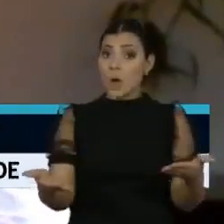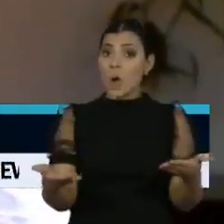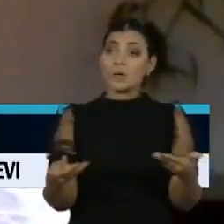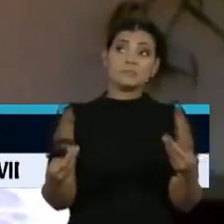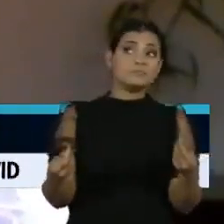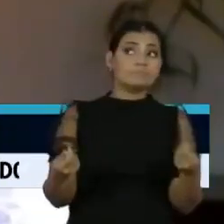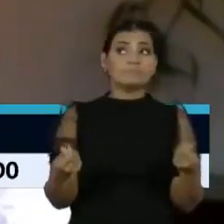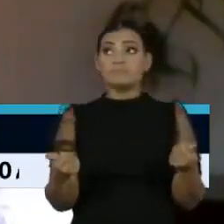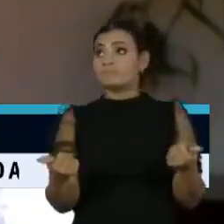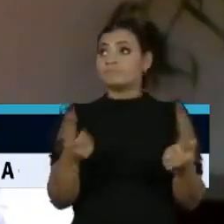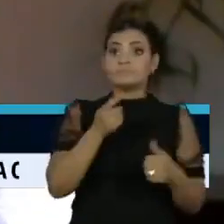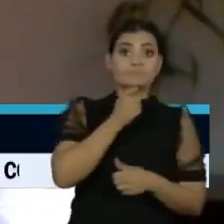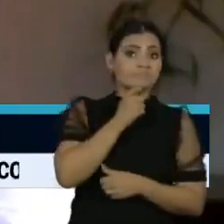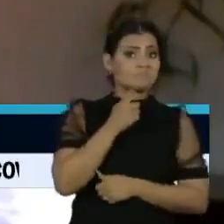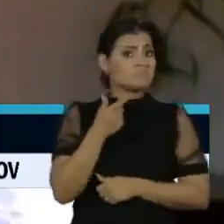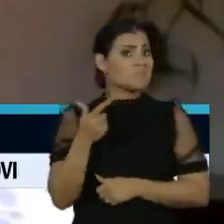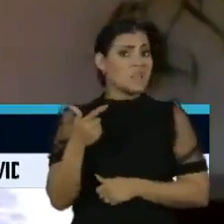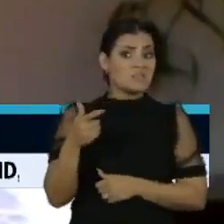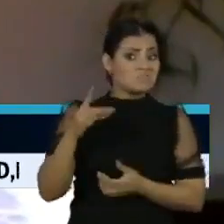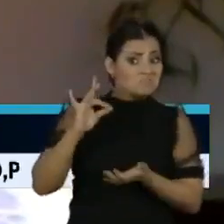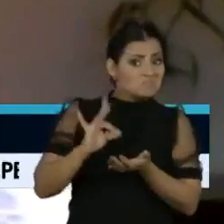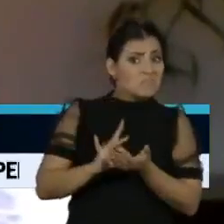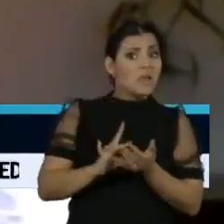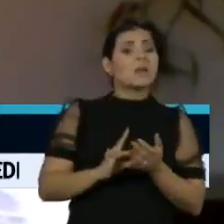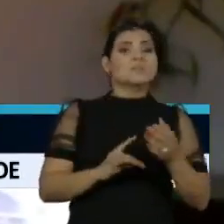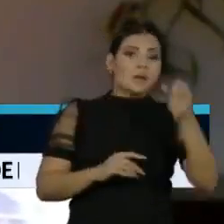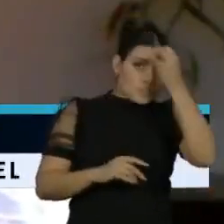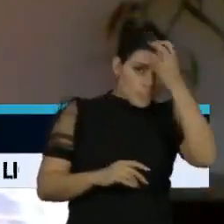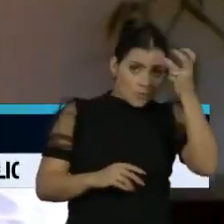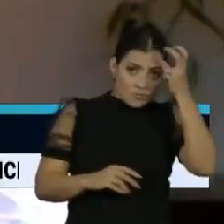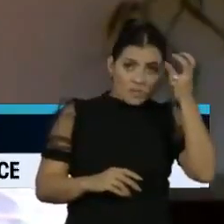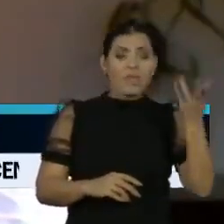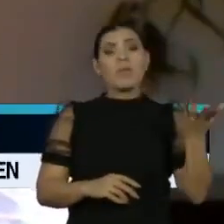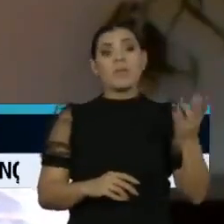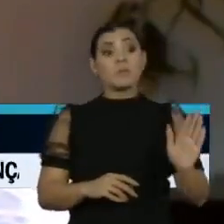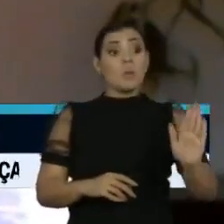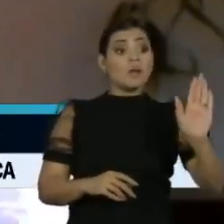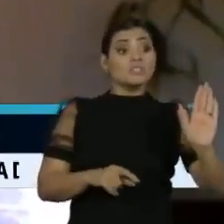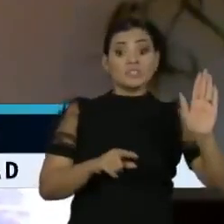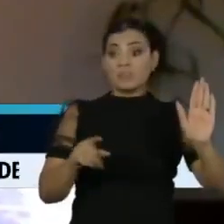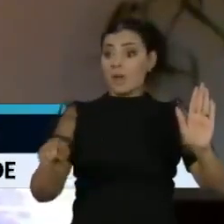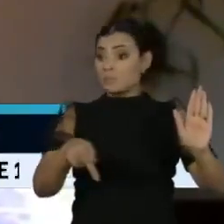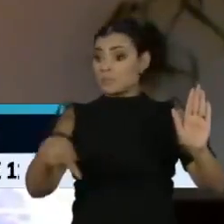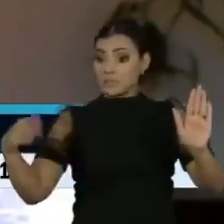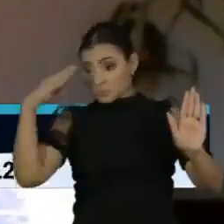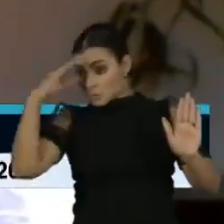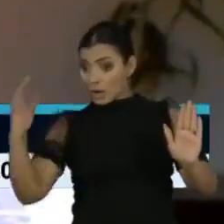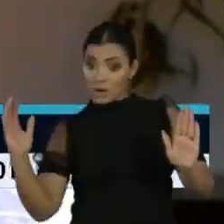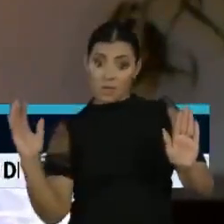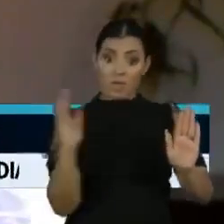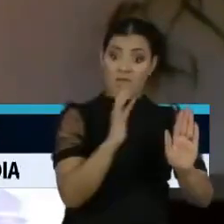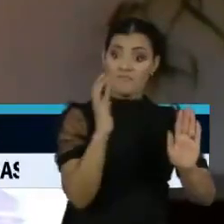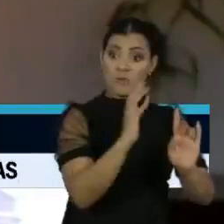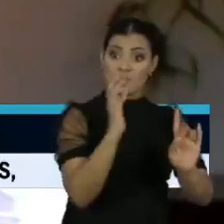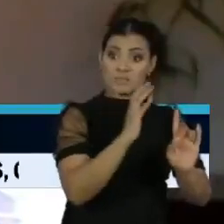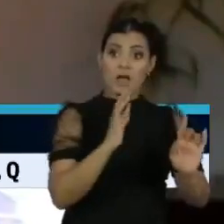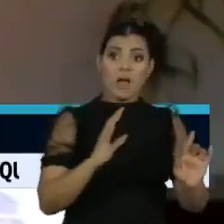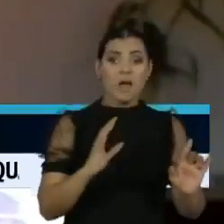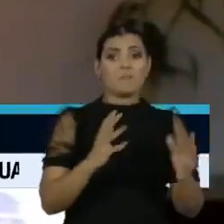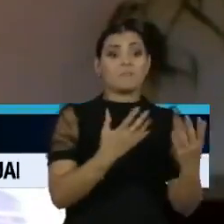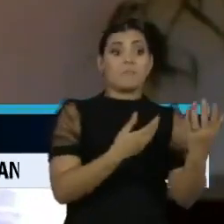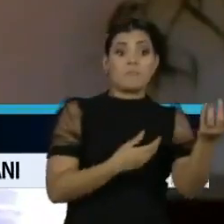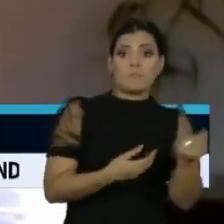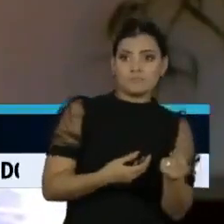a gente não viu uma associação ou uma correlação direta entre a pessoa receber o auxílio